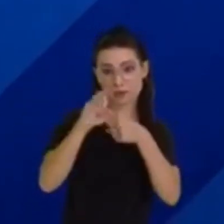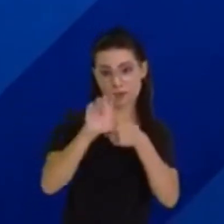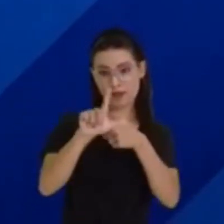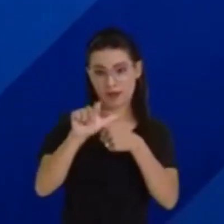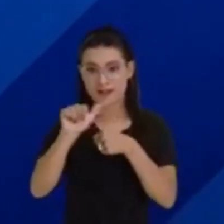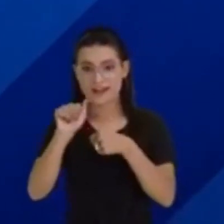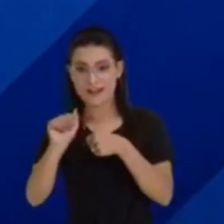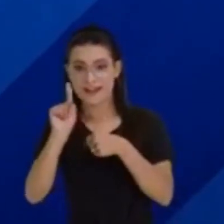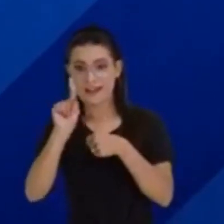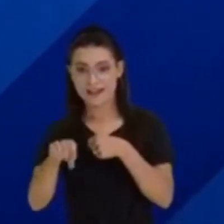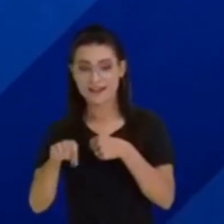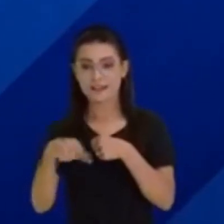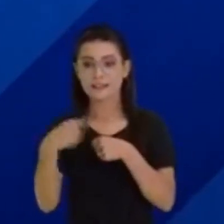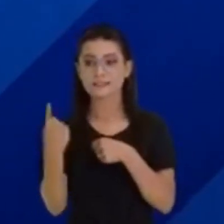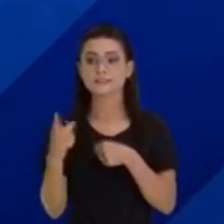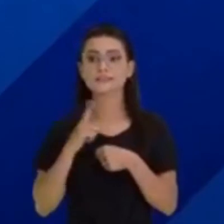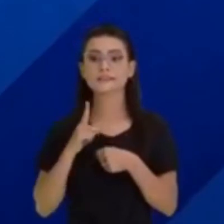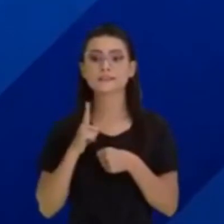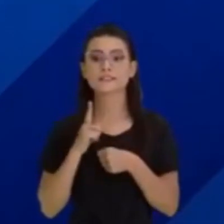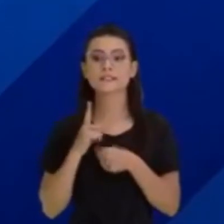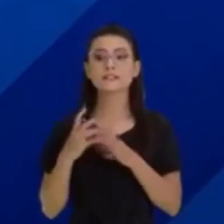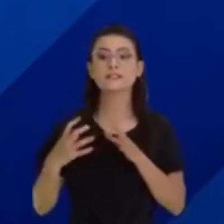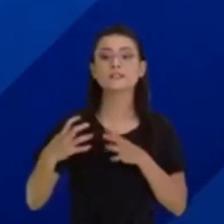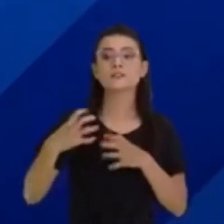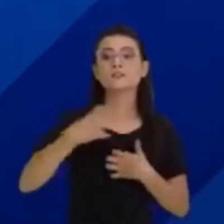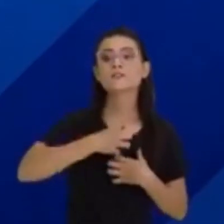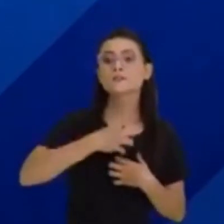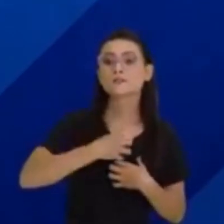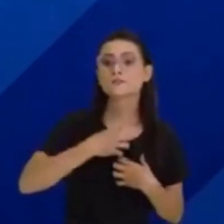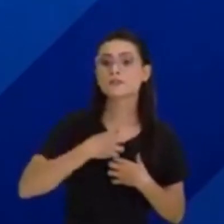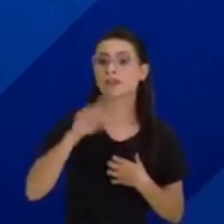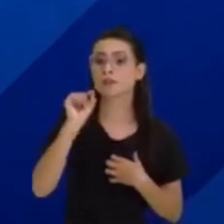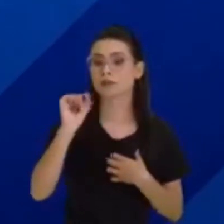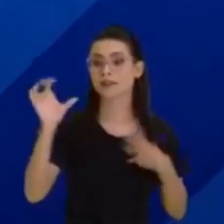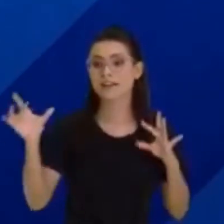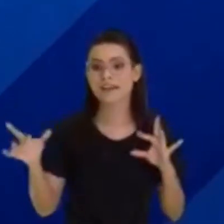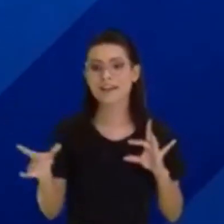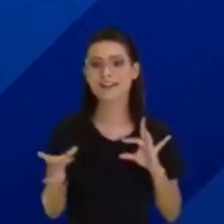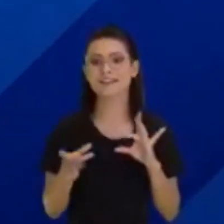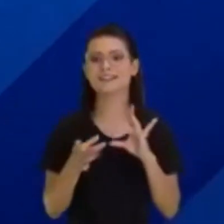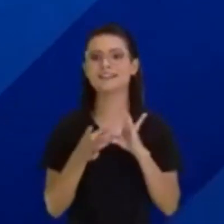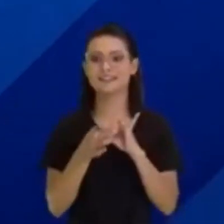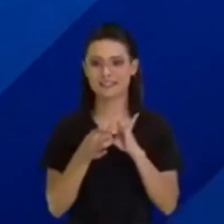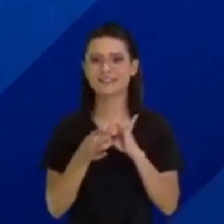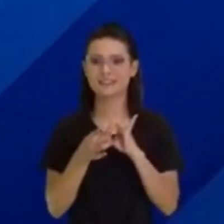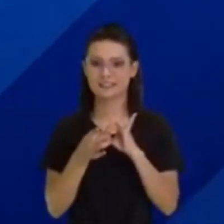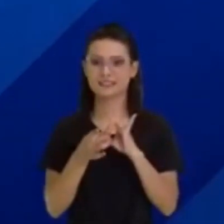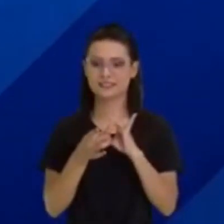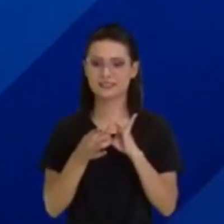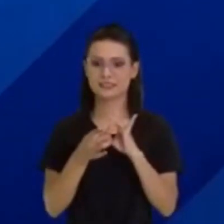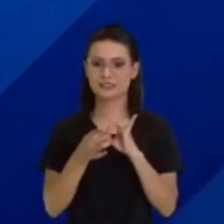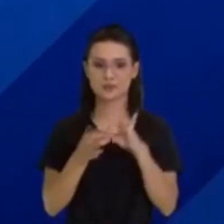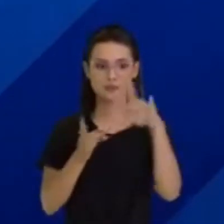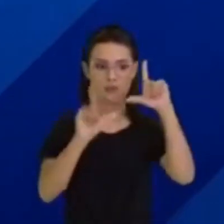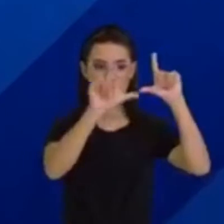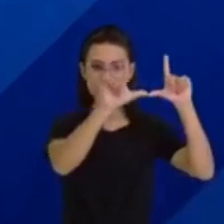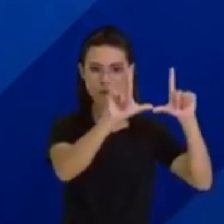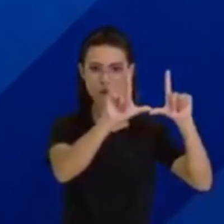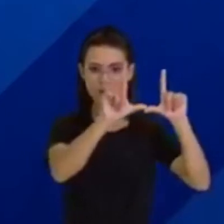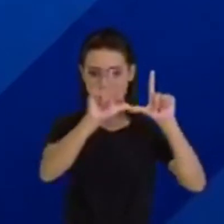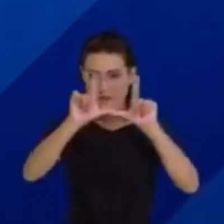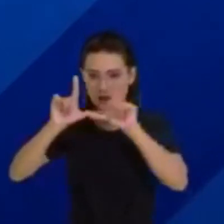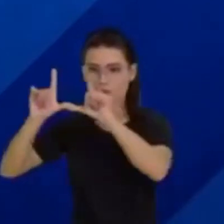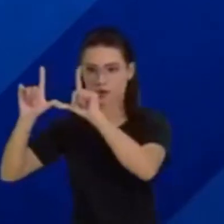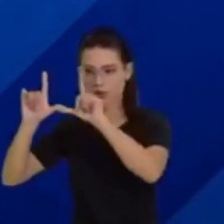com a função nesta tira de elo de ligação, de elo de ligação entre o primeiro quadrinho, o segundo e o